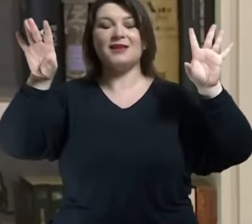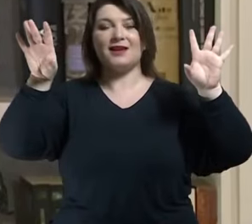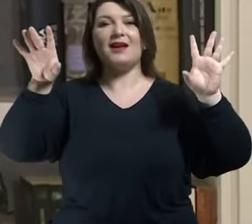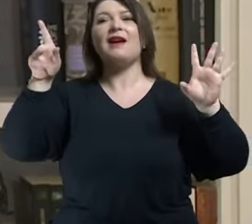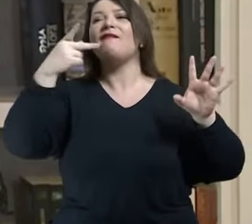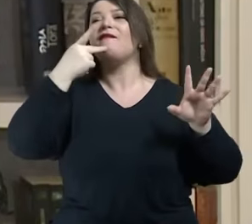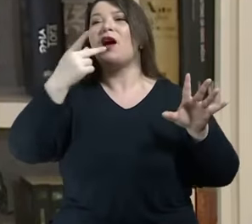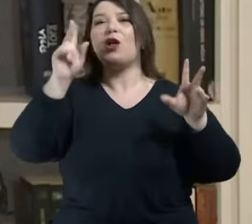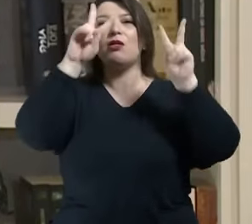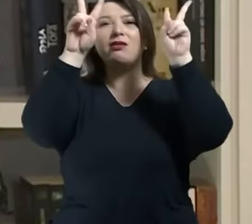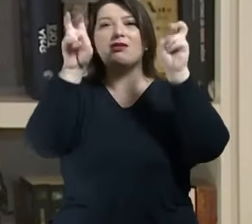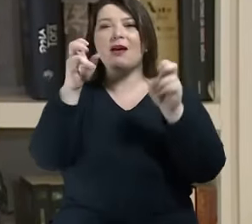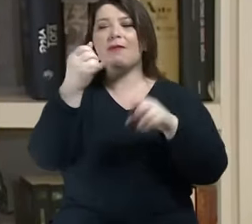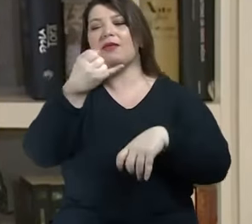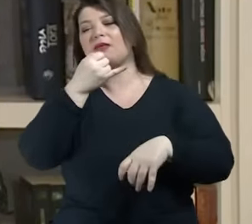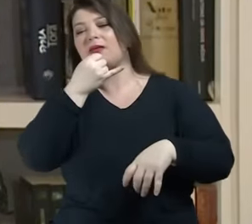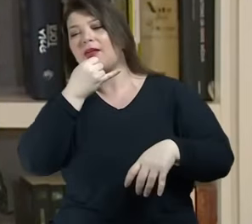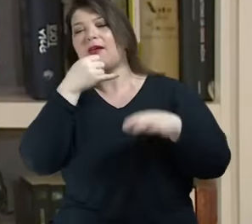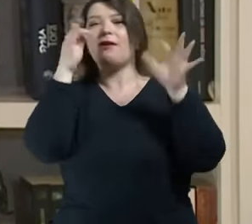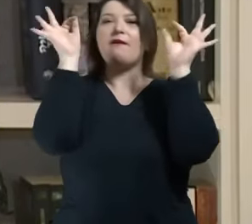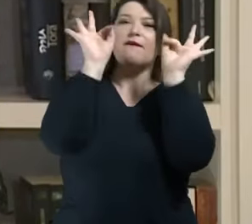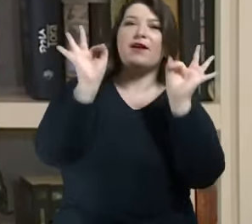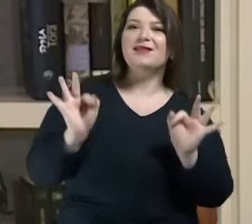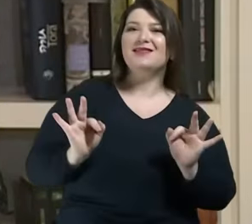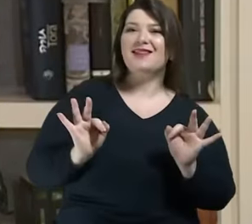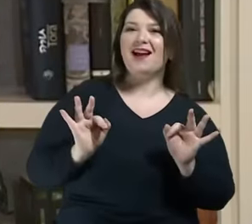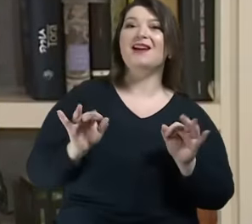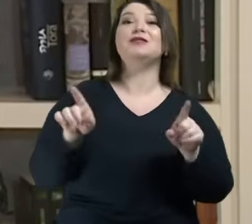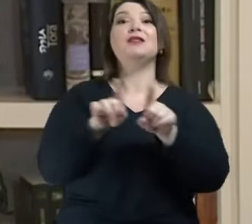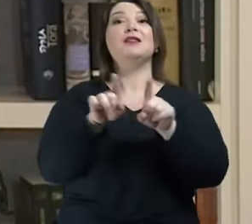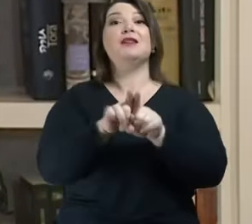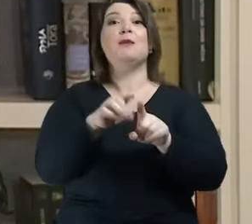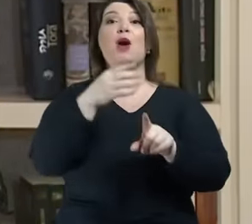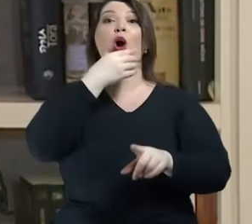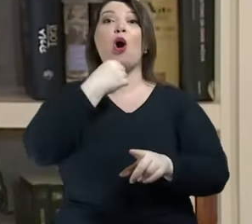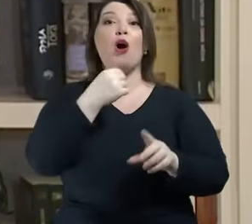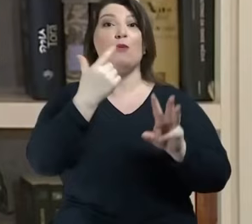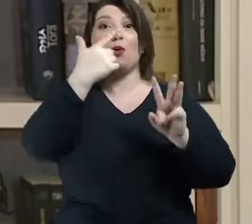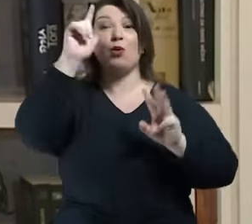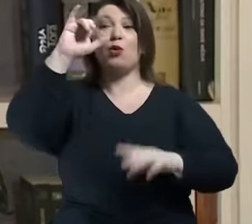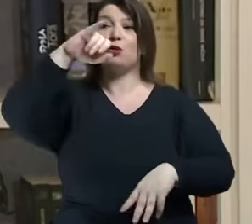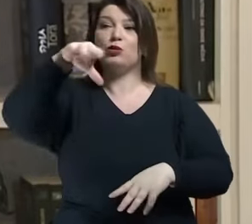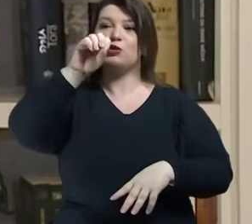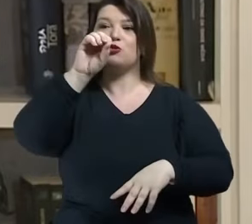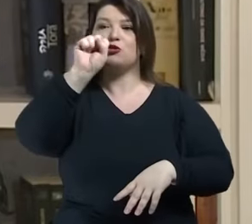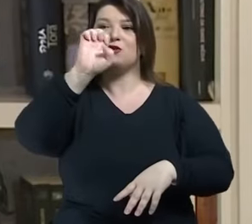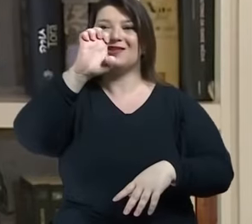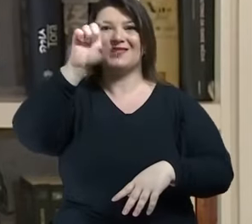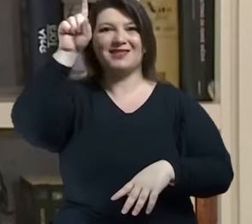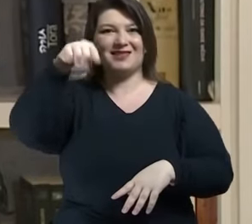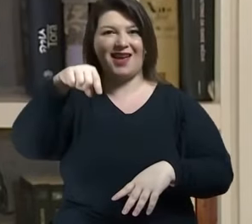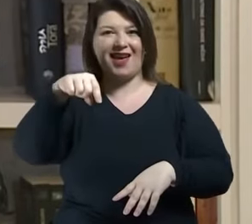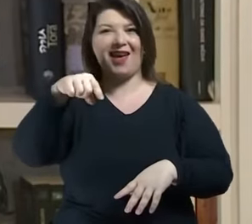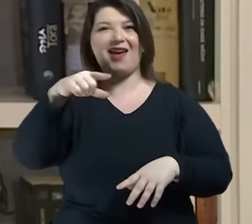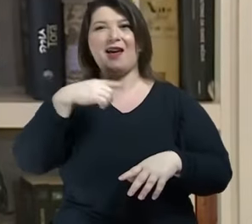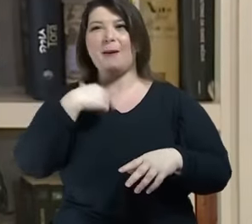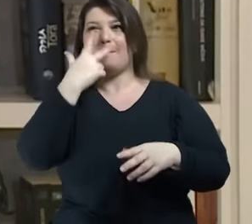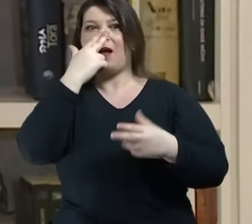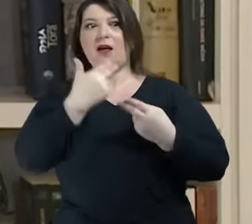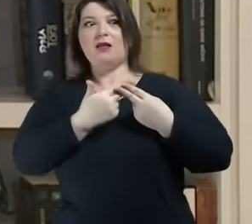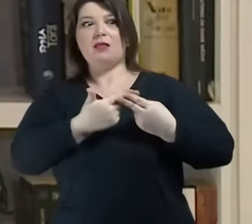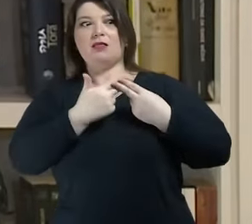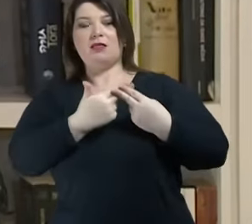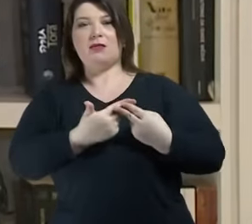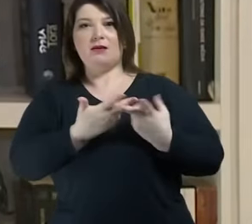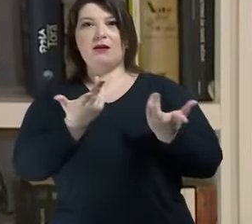felicidade. José Alves, da Unicamp, falou sobre liberdade e sujeição, tolerância e intolerância com Lili